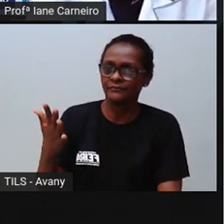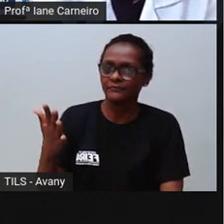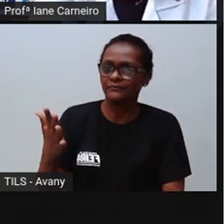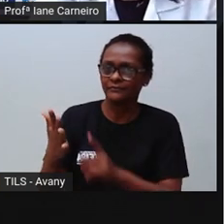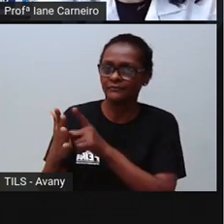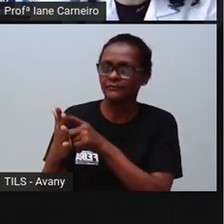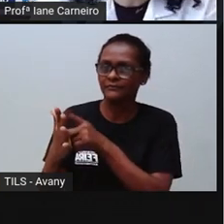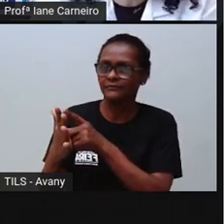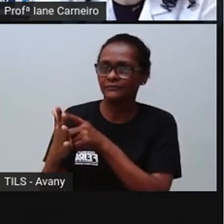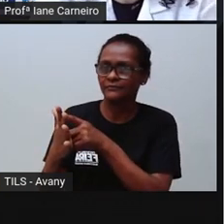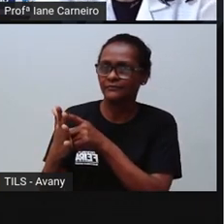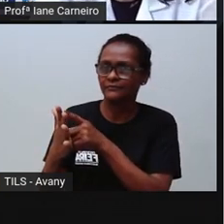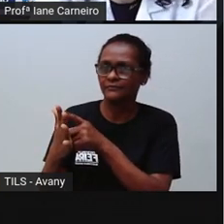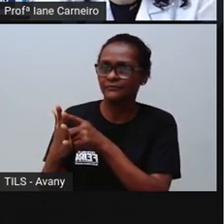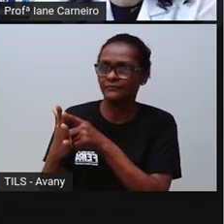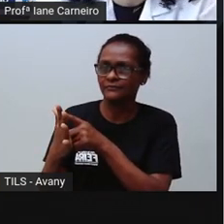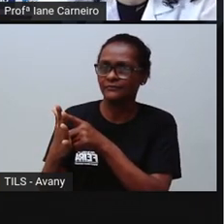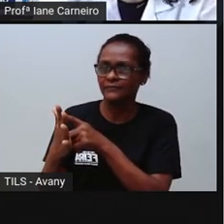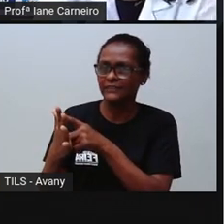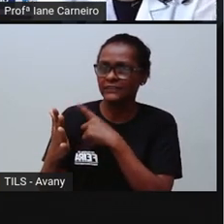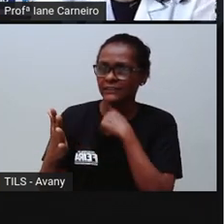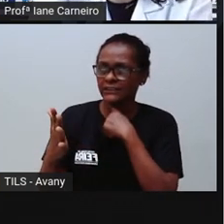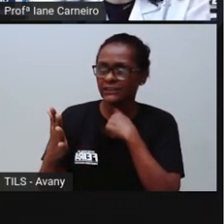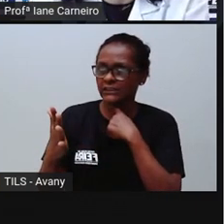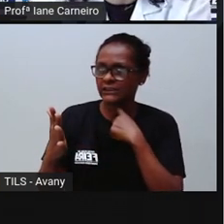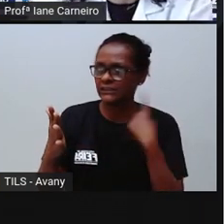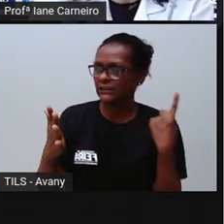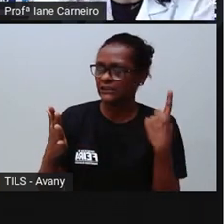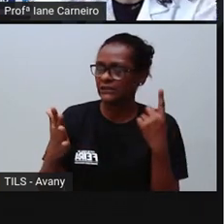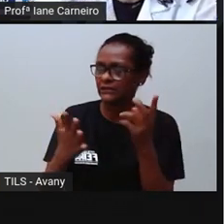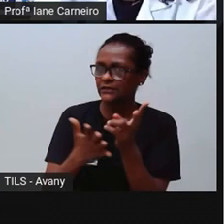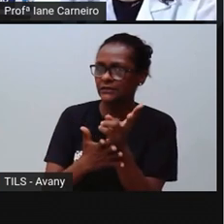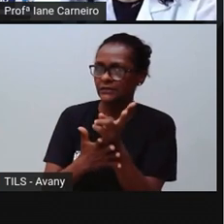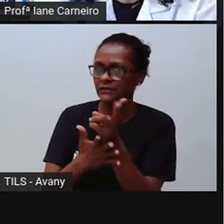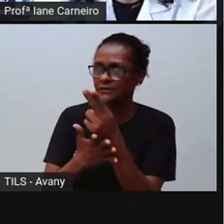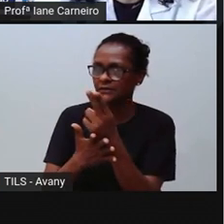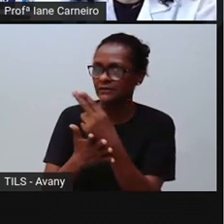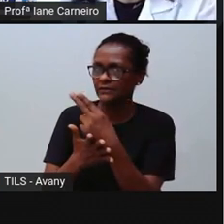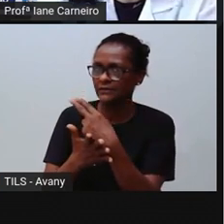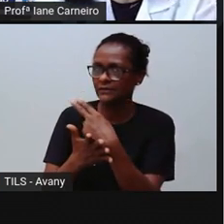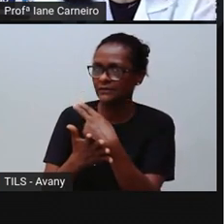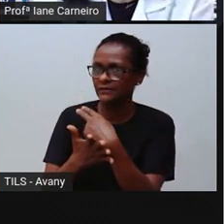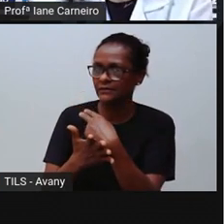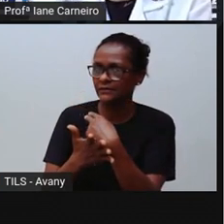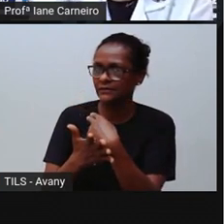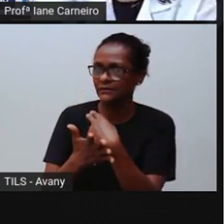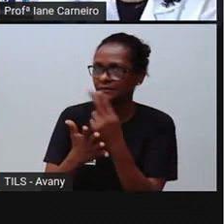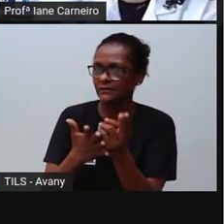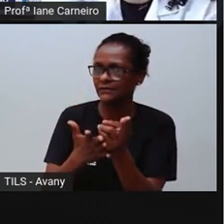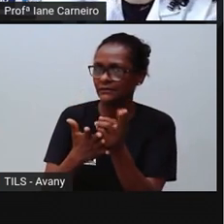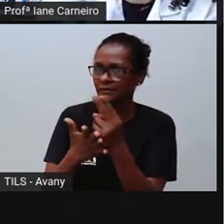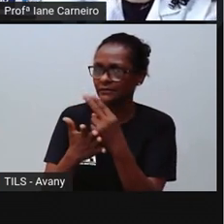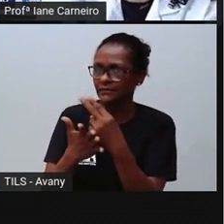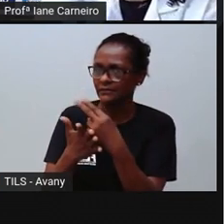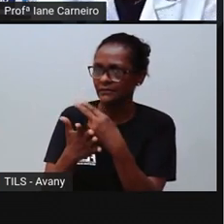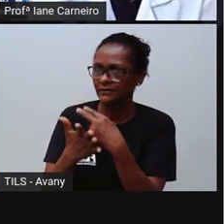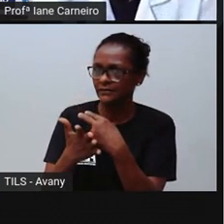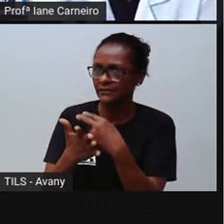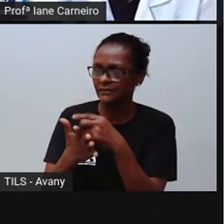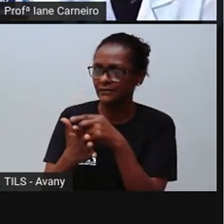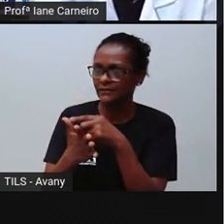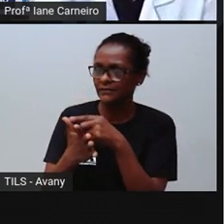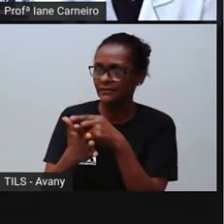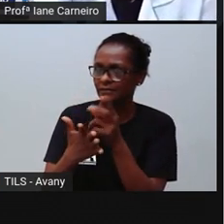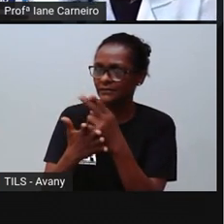Ó, quando você estiver bem furioso, bem chateado com alguma coisa, você pode desenhar. E aí você pode desenhar sobre